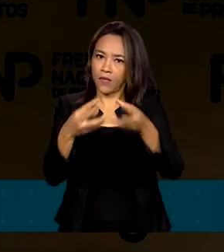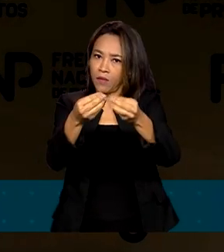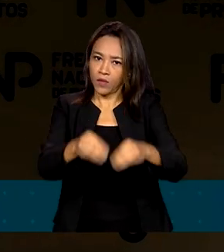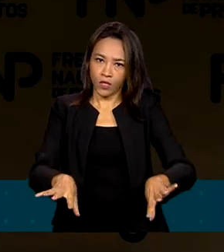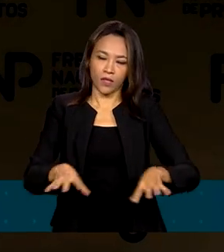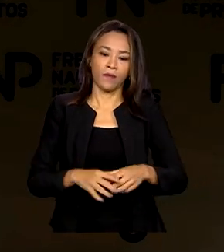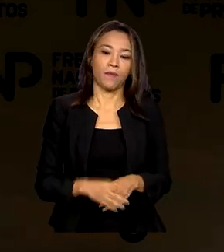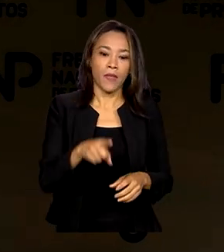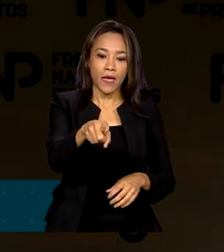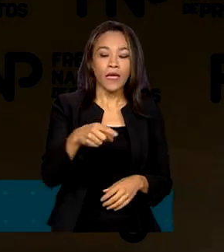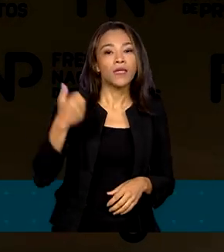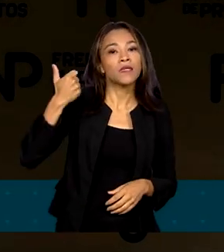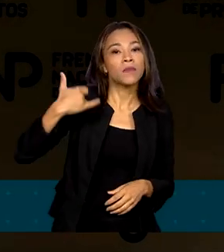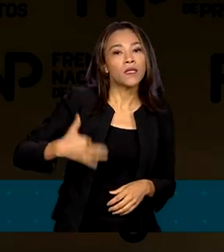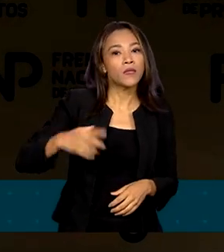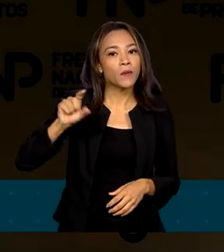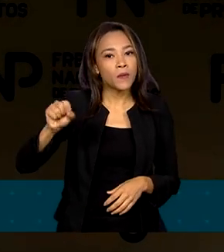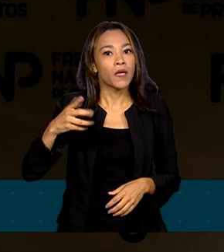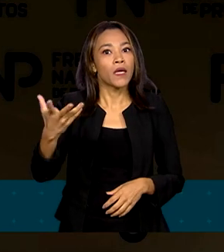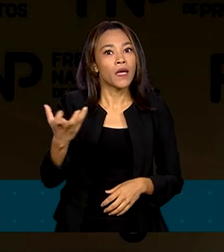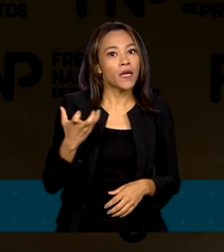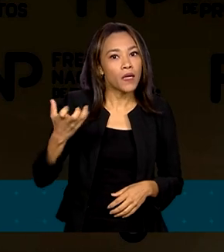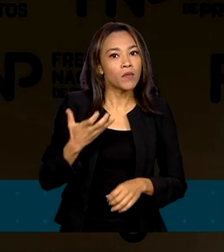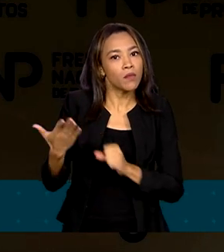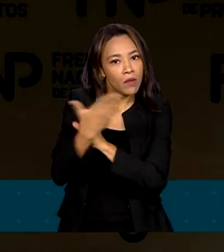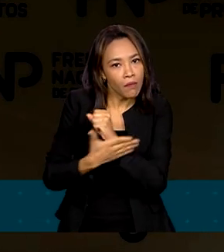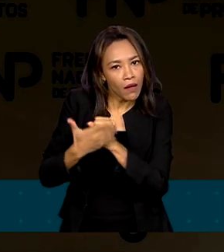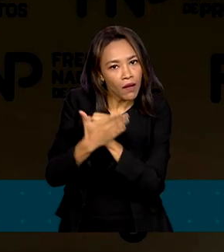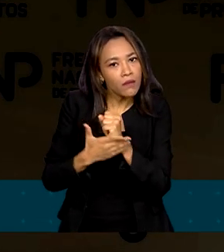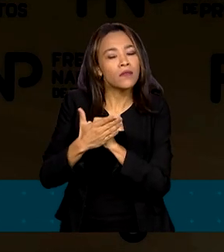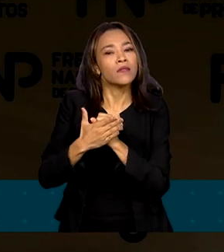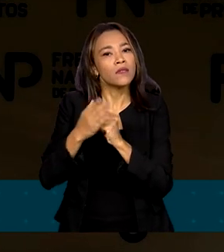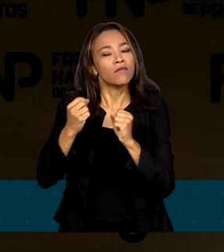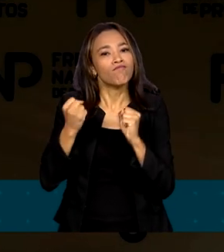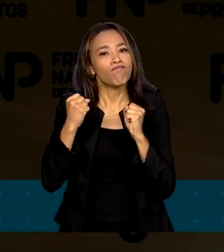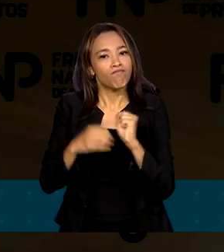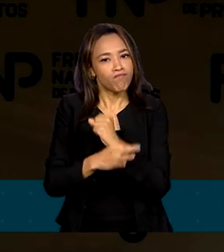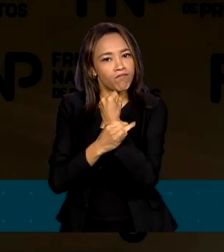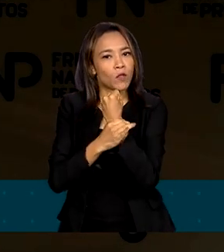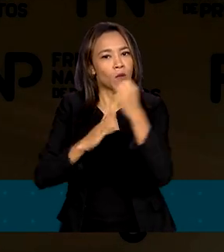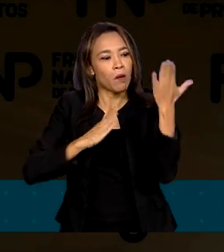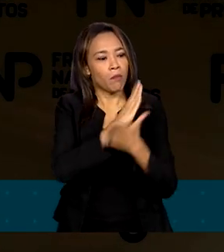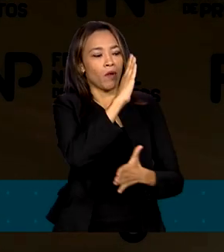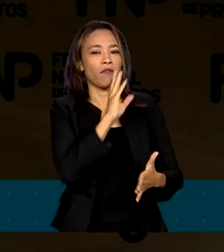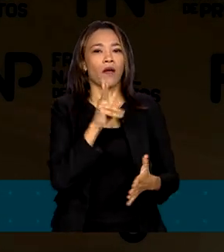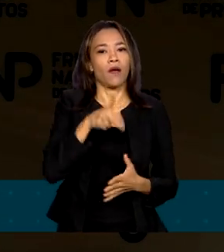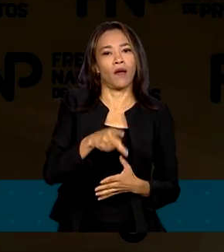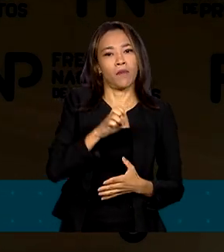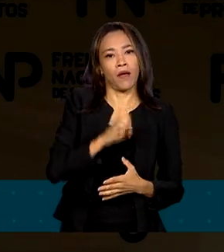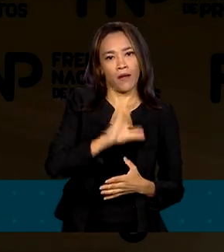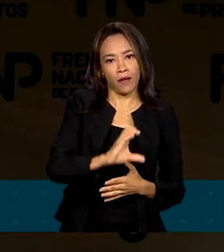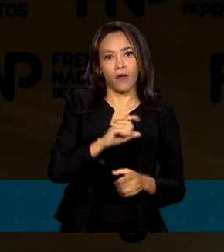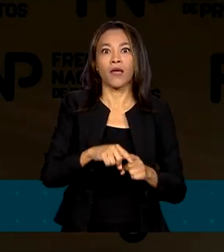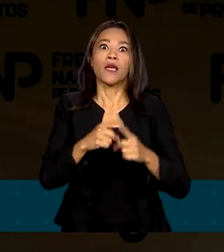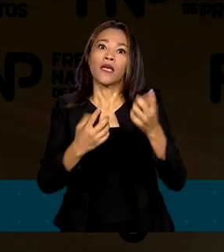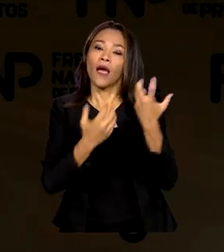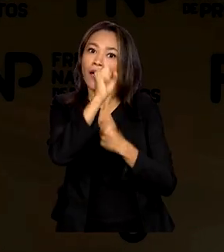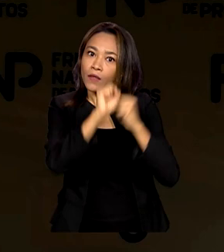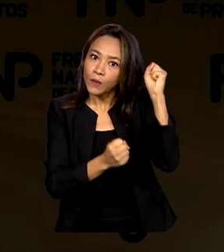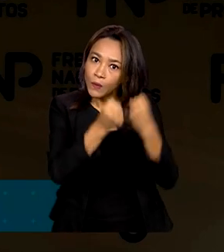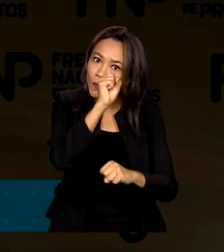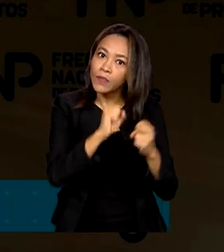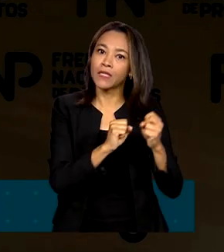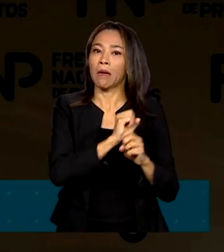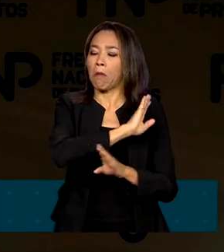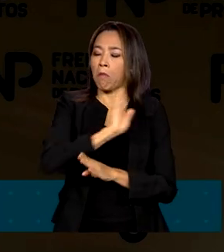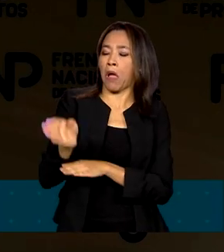constituir uma maioria sólida para aprovar a PEC, sem dizer a indústria ganhou do serviço, o comércio ganhou... Não,